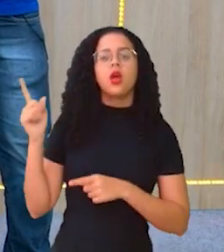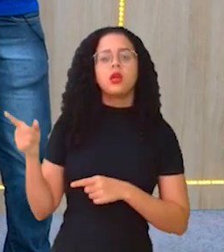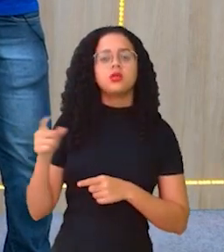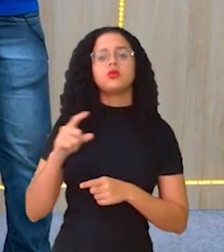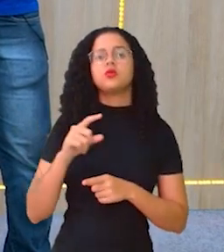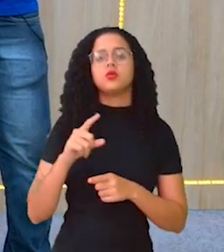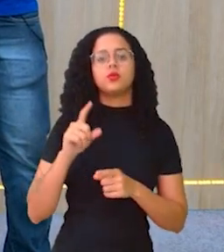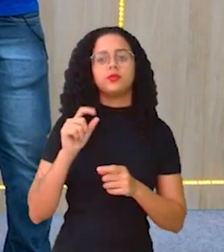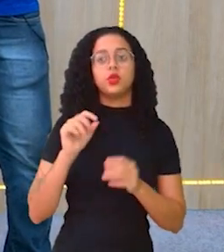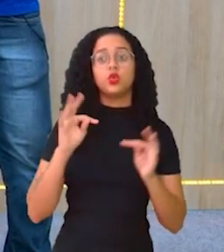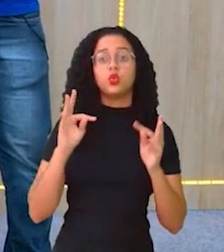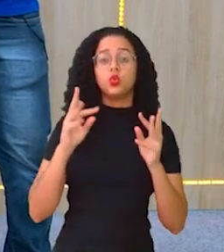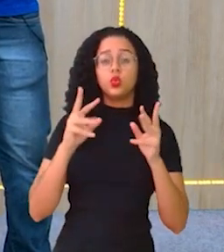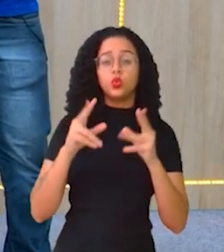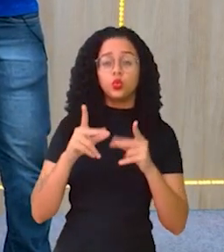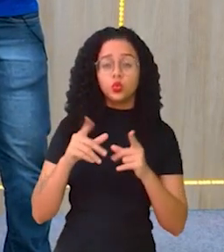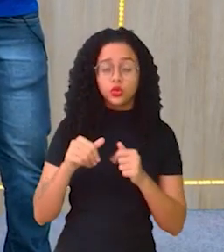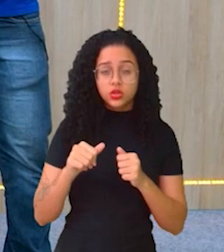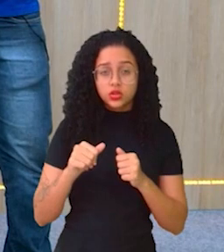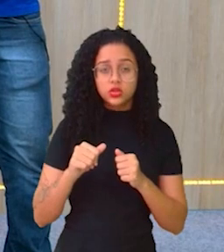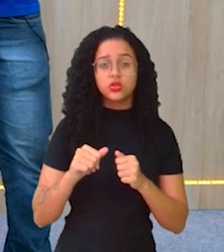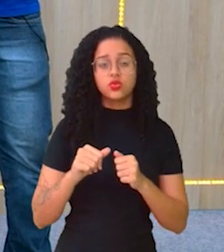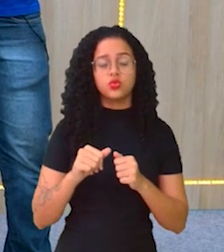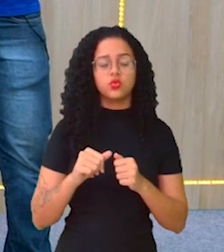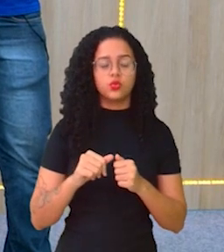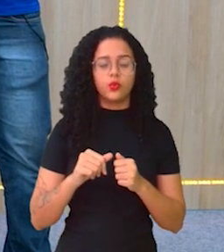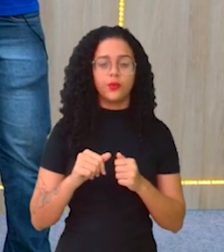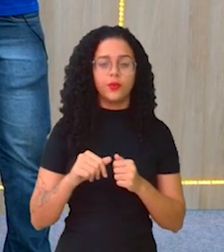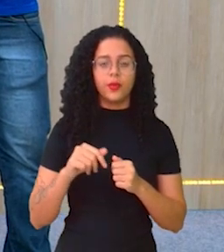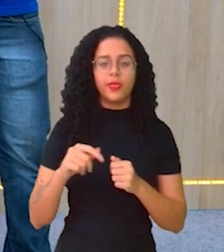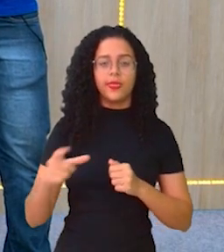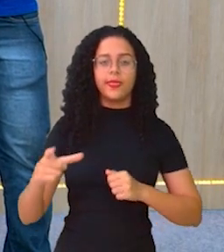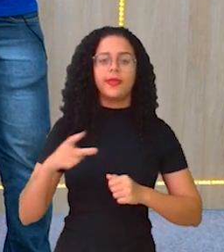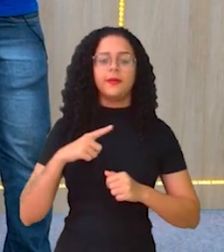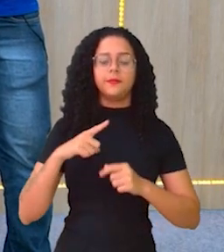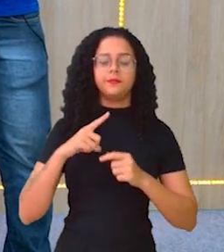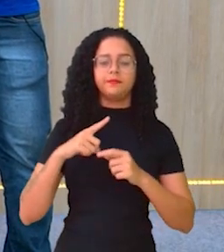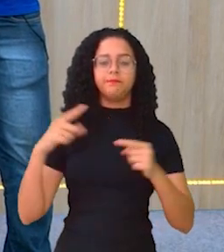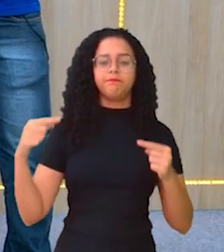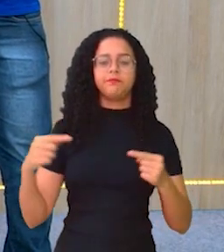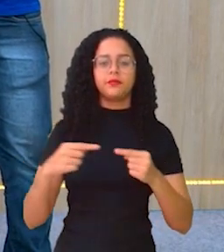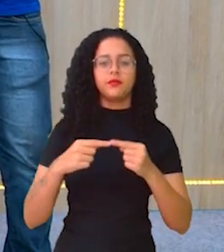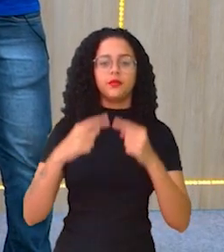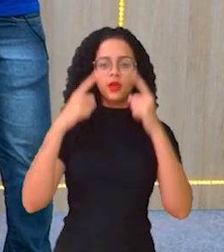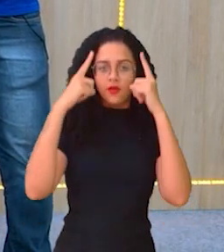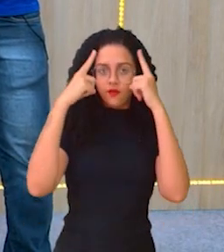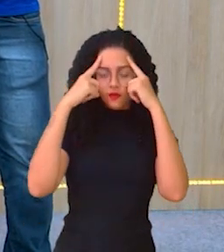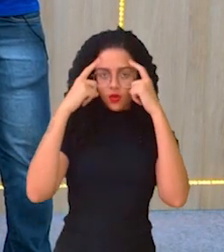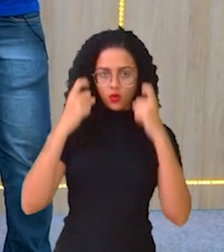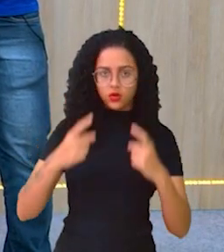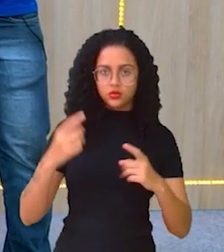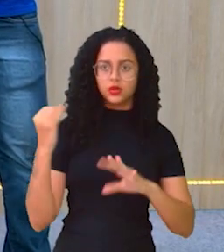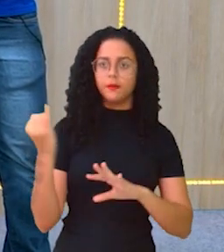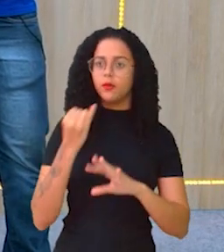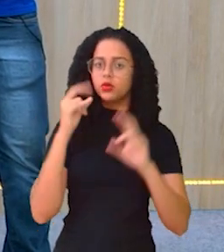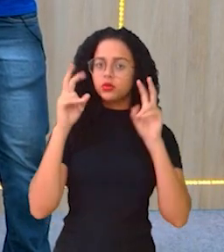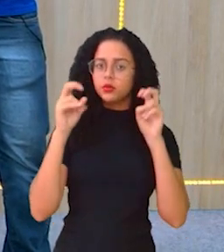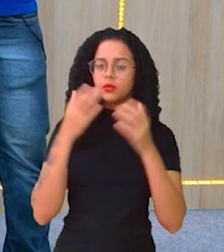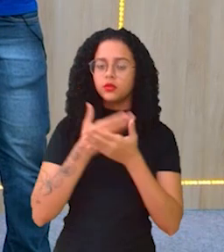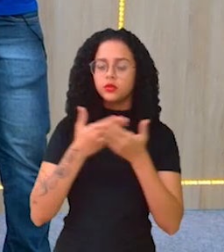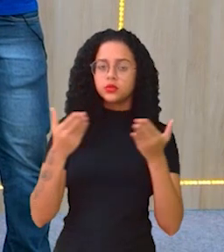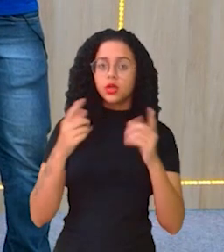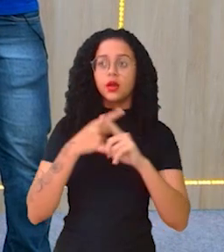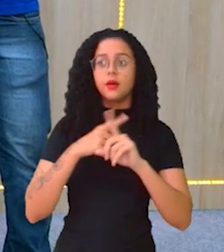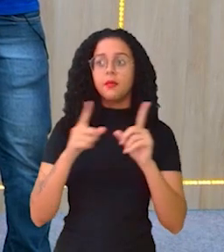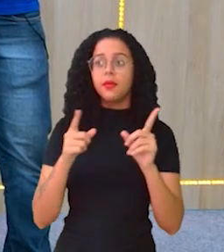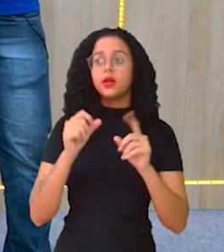se configurar, né? Tudo isso permeado pela violência. Então, é importante que a gente traza esse tema pra vocês, mas que